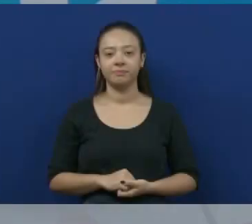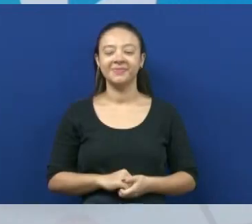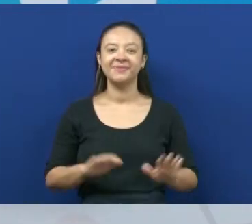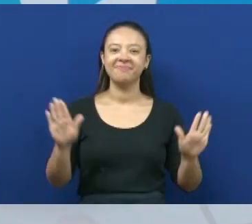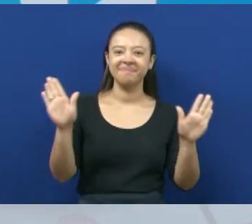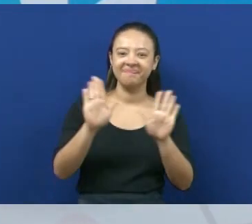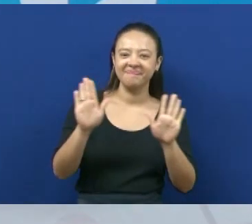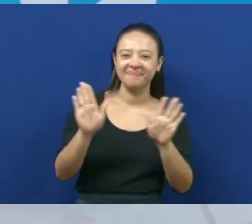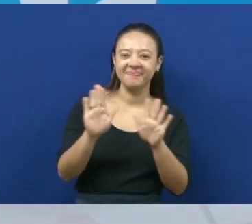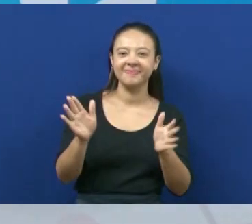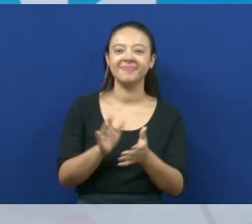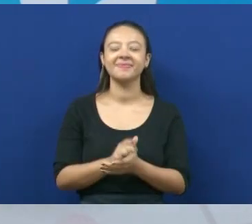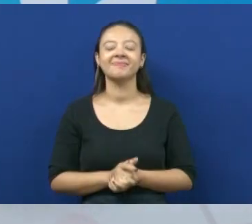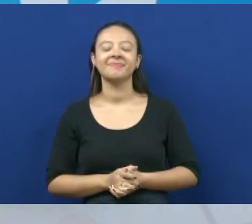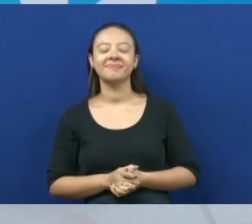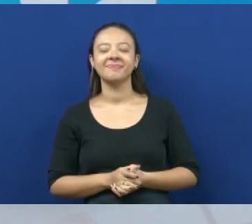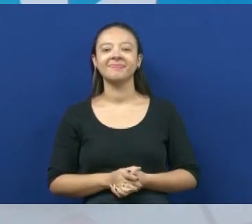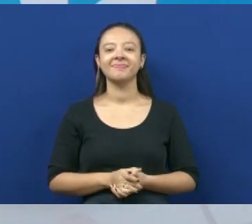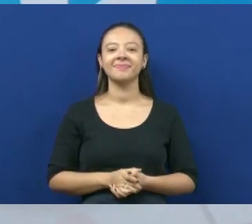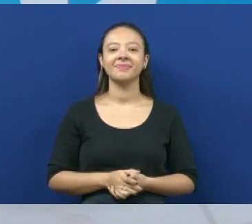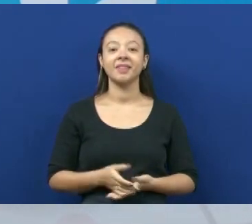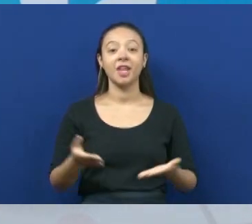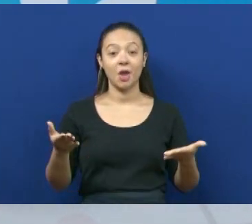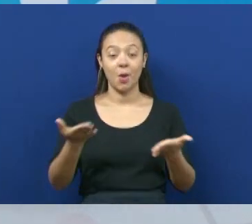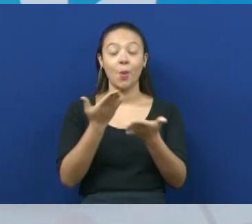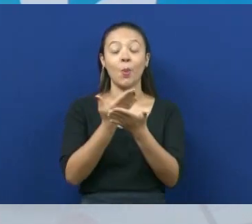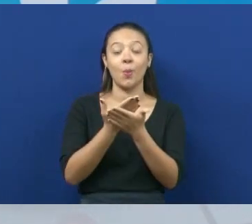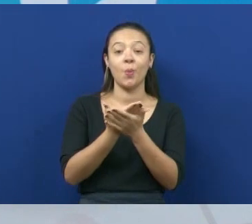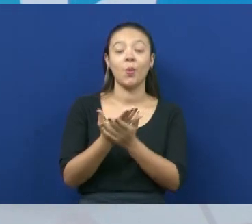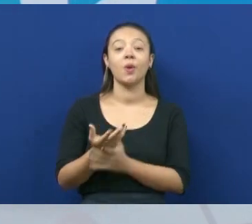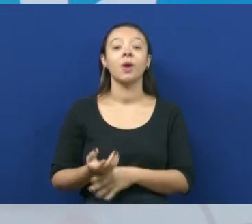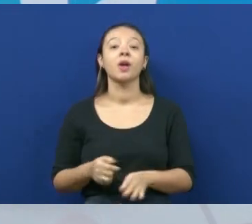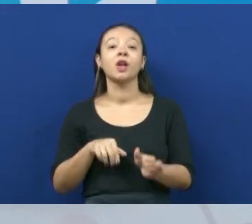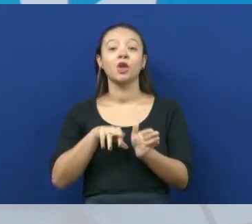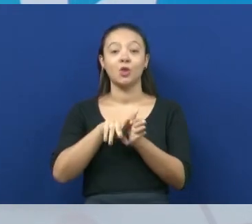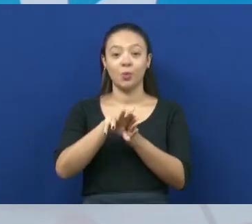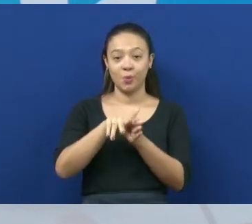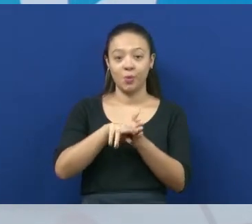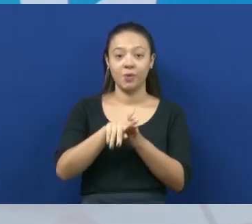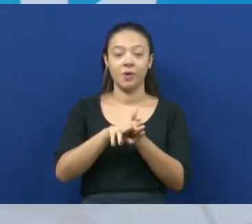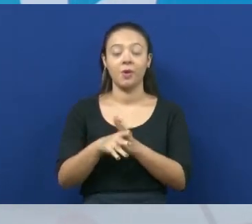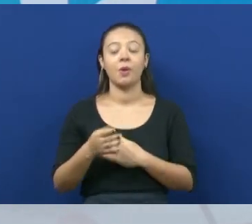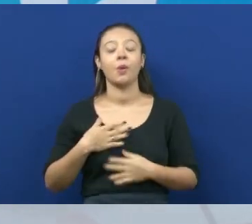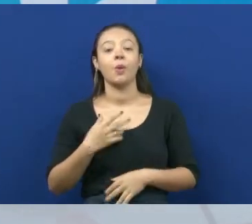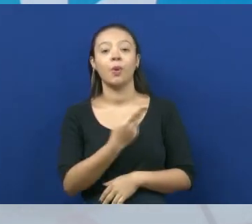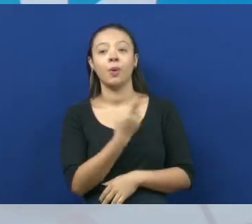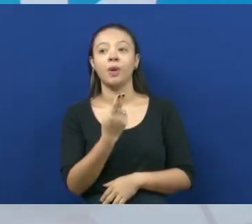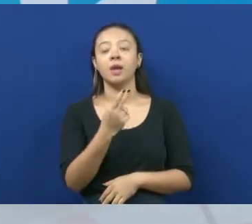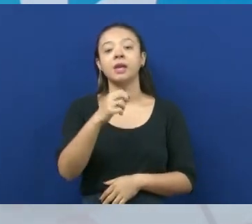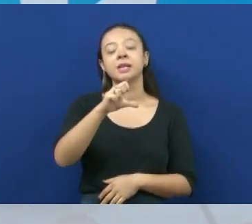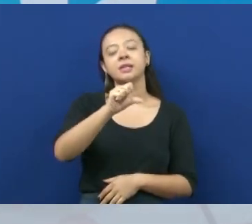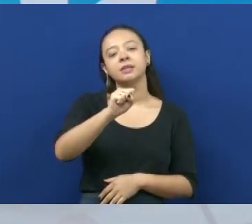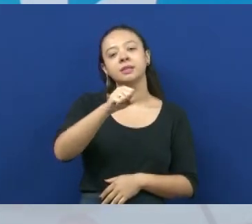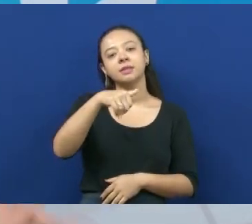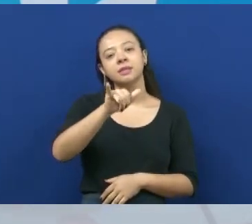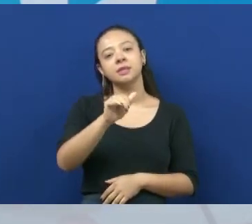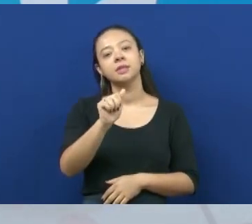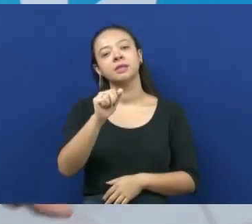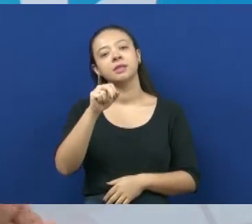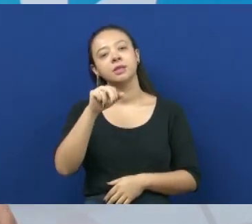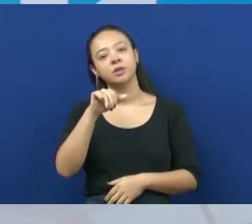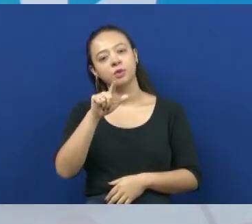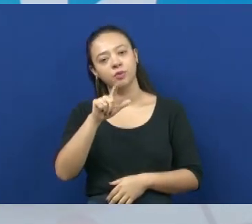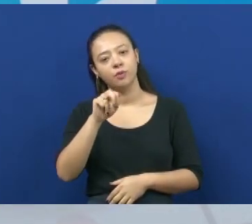Olá, mais uma vez para uma aula de biologia. Meu nome é Silvânia, professora, e